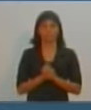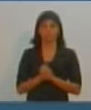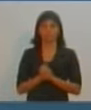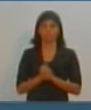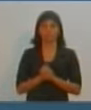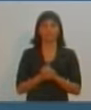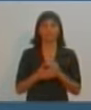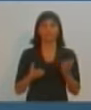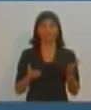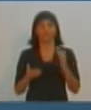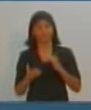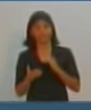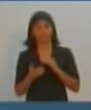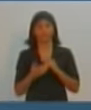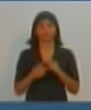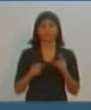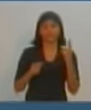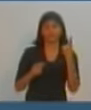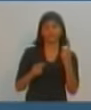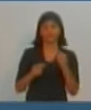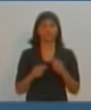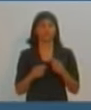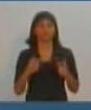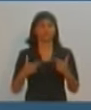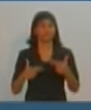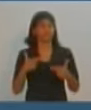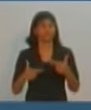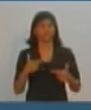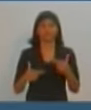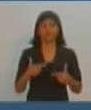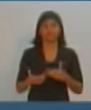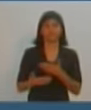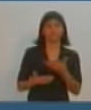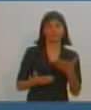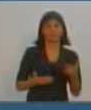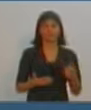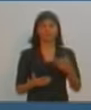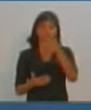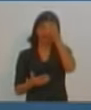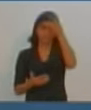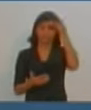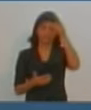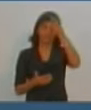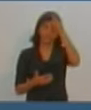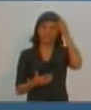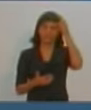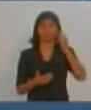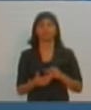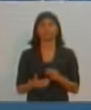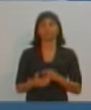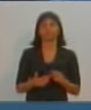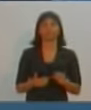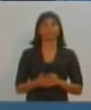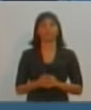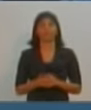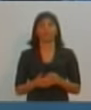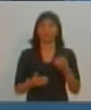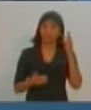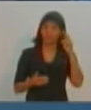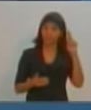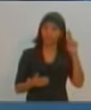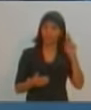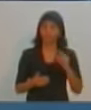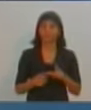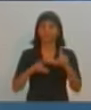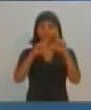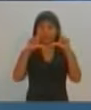Estamos de volta com um único debate da TV do Oeste Paulista entre os candidatos à Prefeitura de Presidente Prudente. Lembrando que o programa é